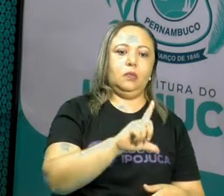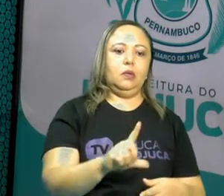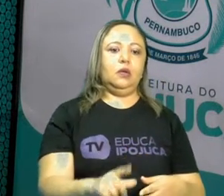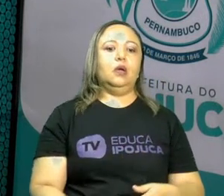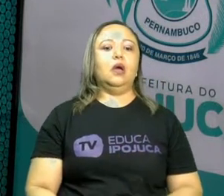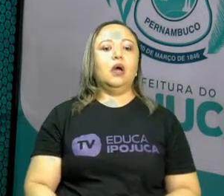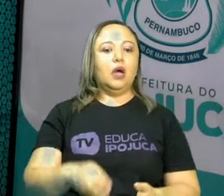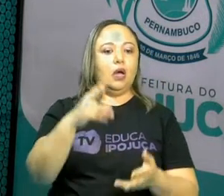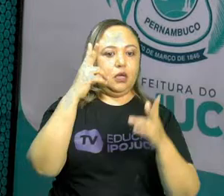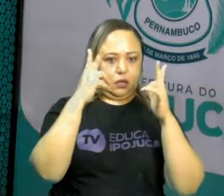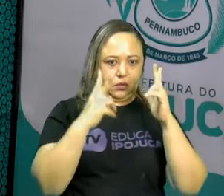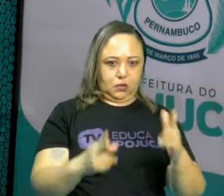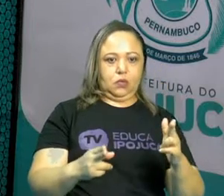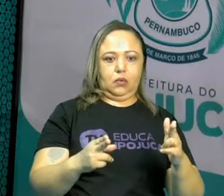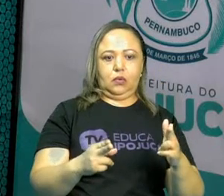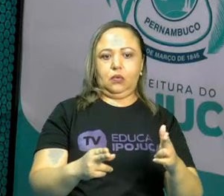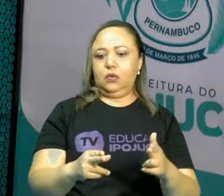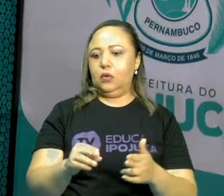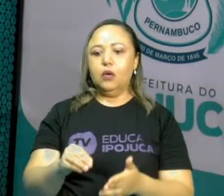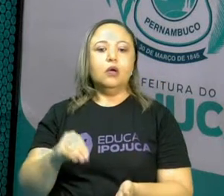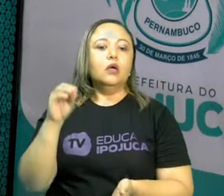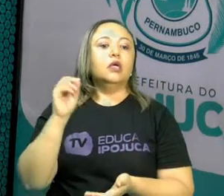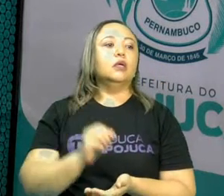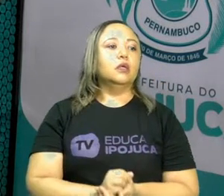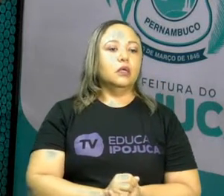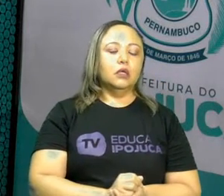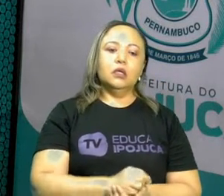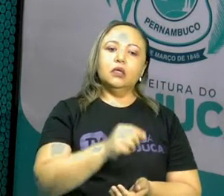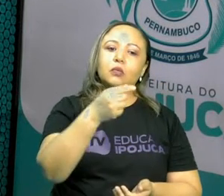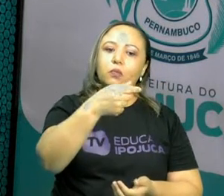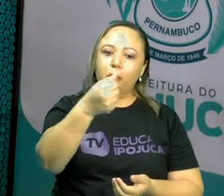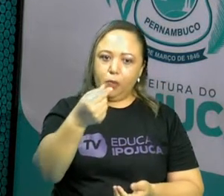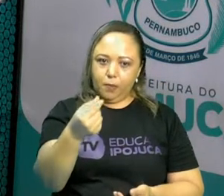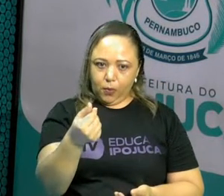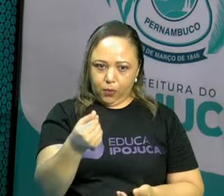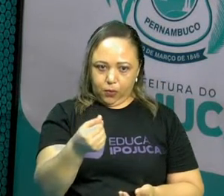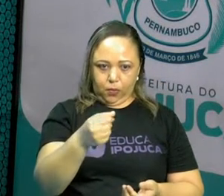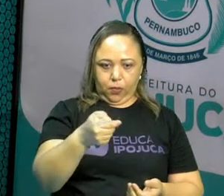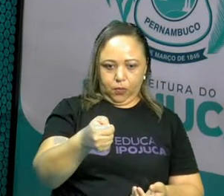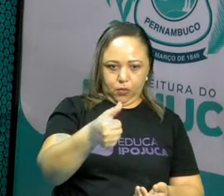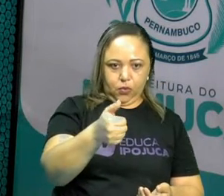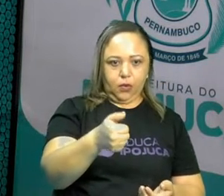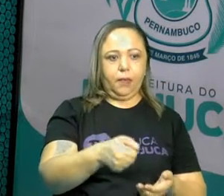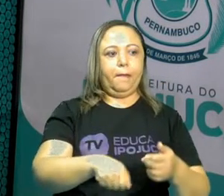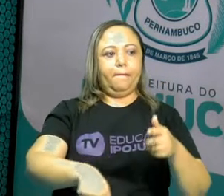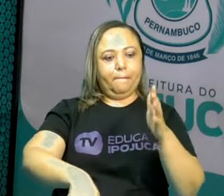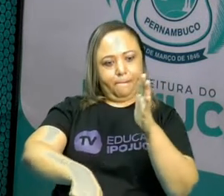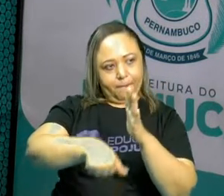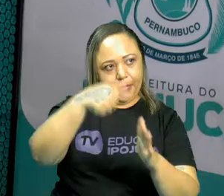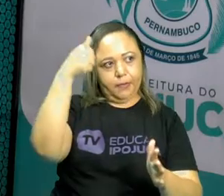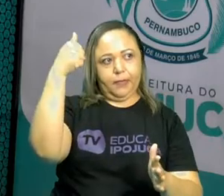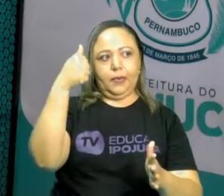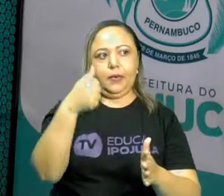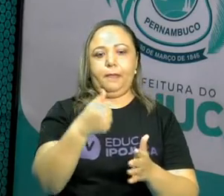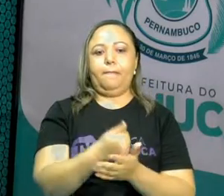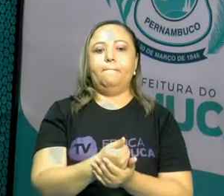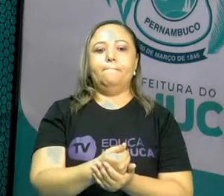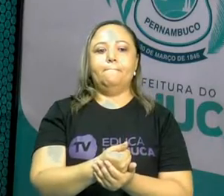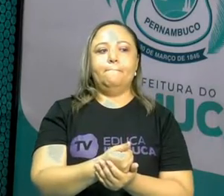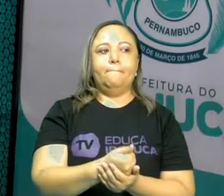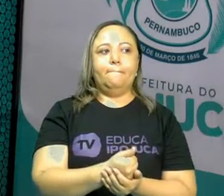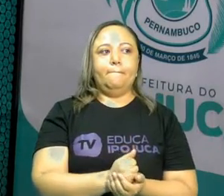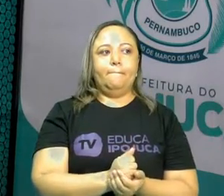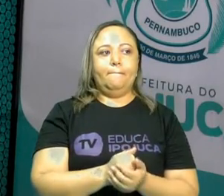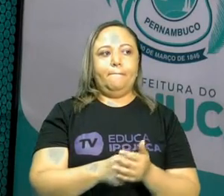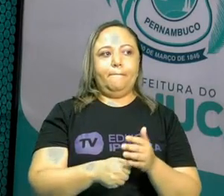não pode sobrar nenhuma bolinha. Primeira opção. Eu acho que é a mais simples. Pensaria